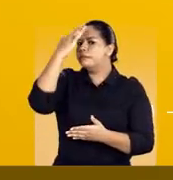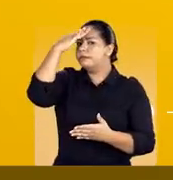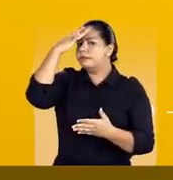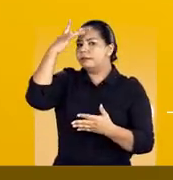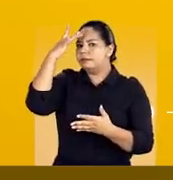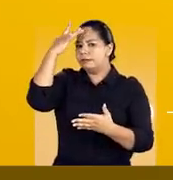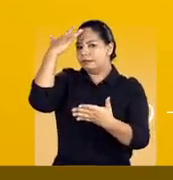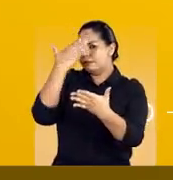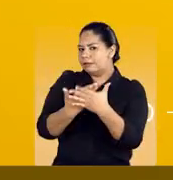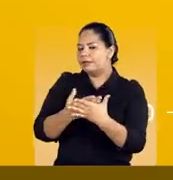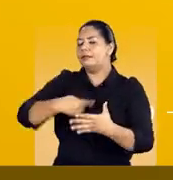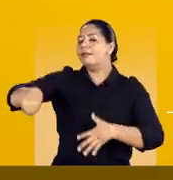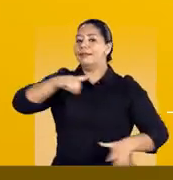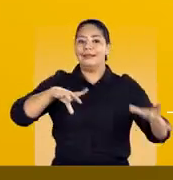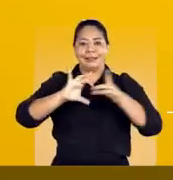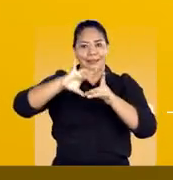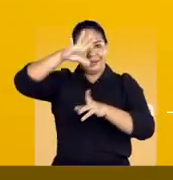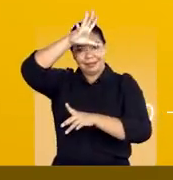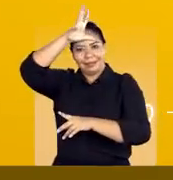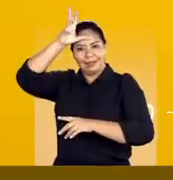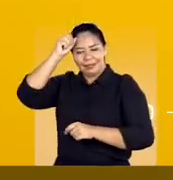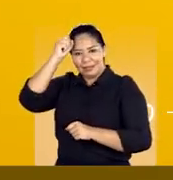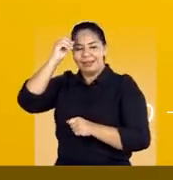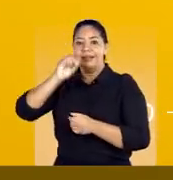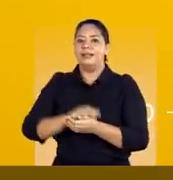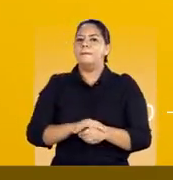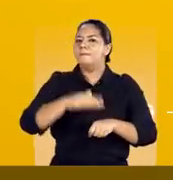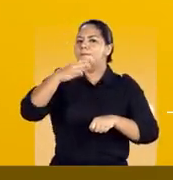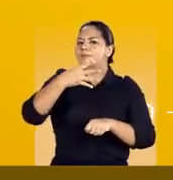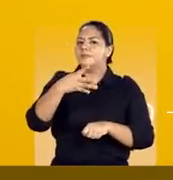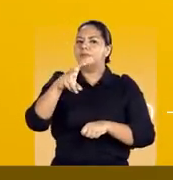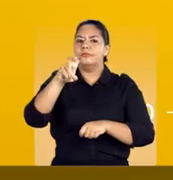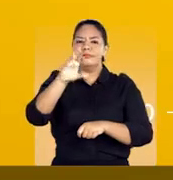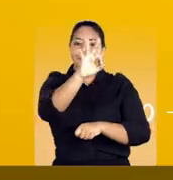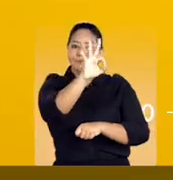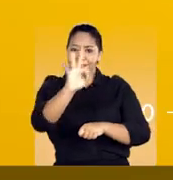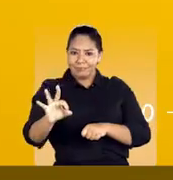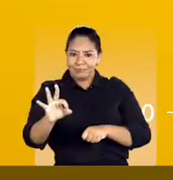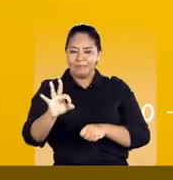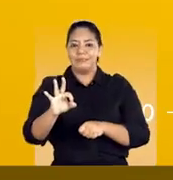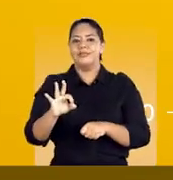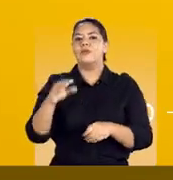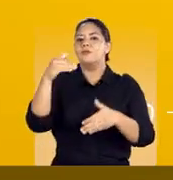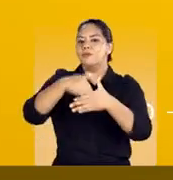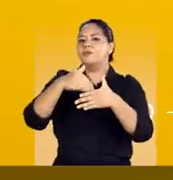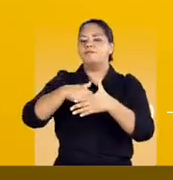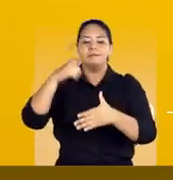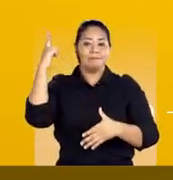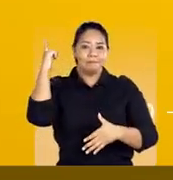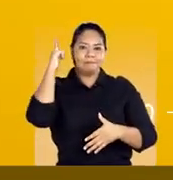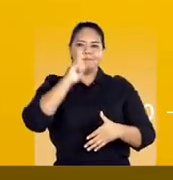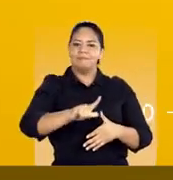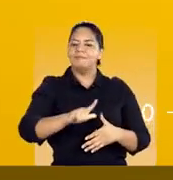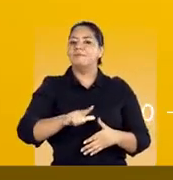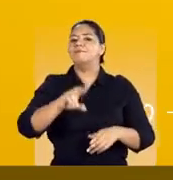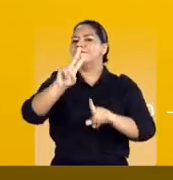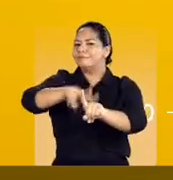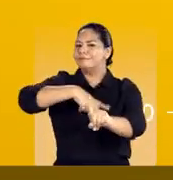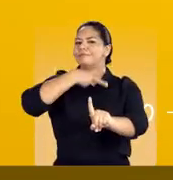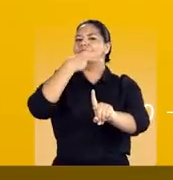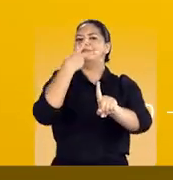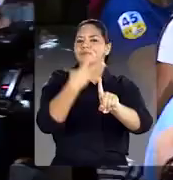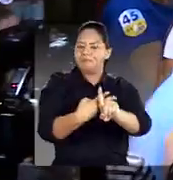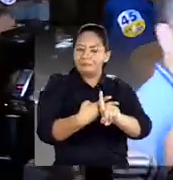acredita na campanha Somos uma só Manaus Mais de 45% dos votos válidos Mais que o